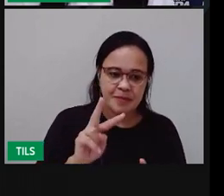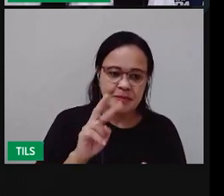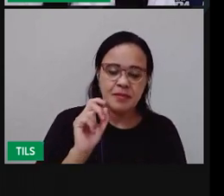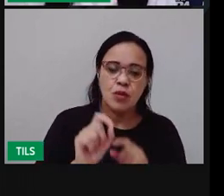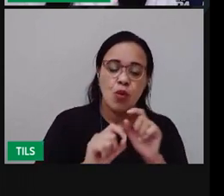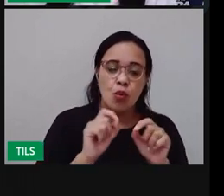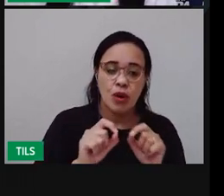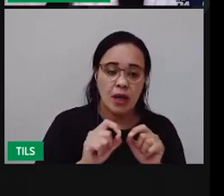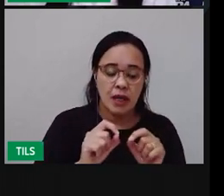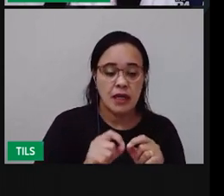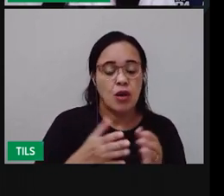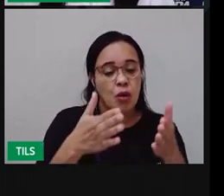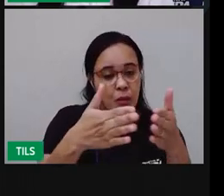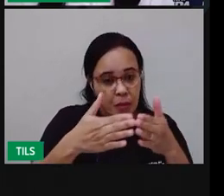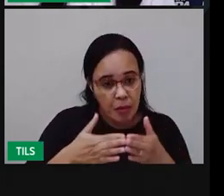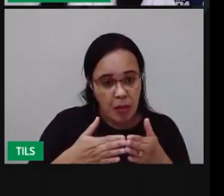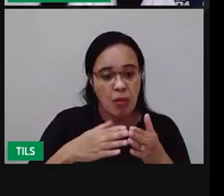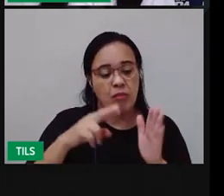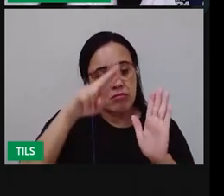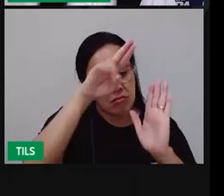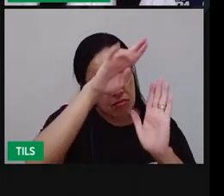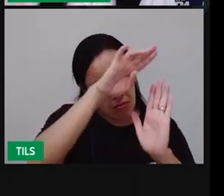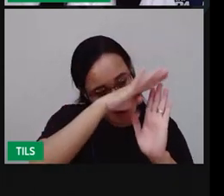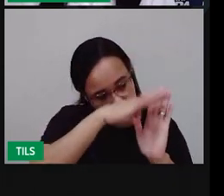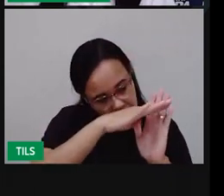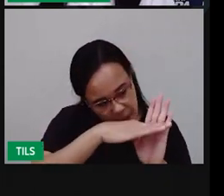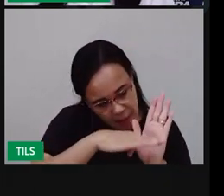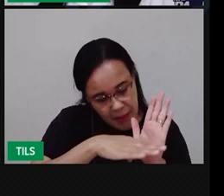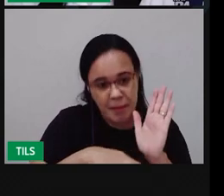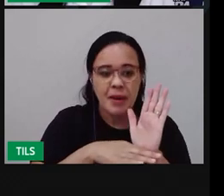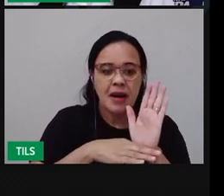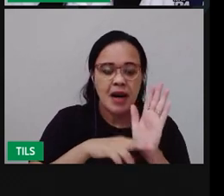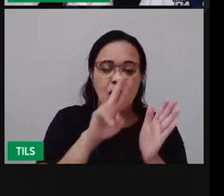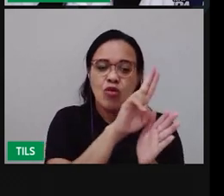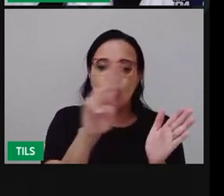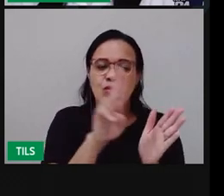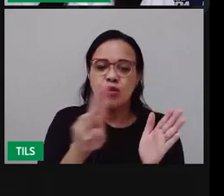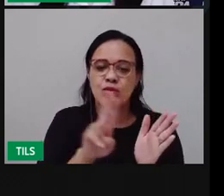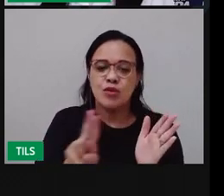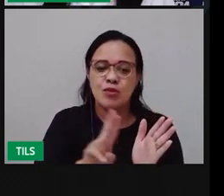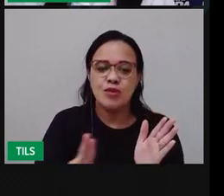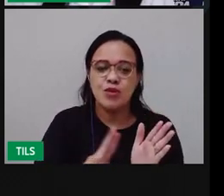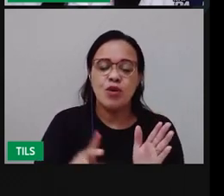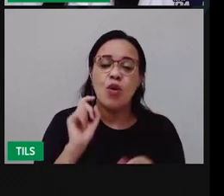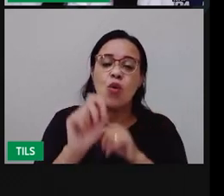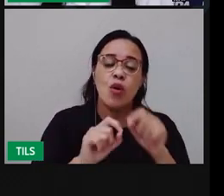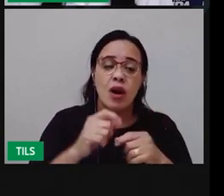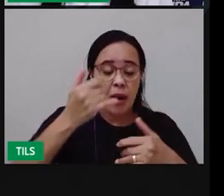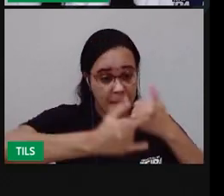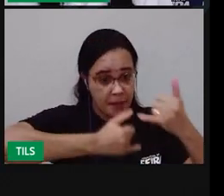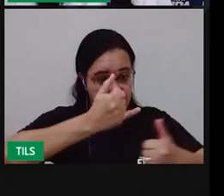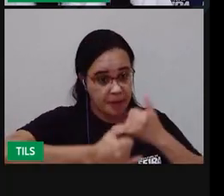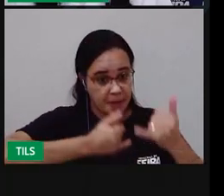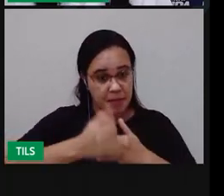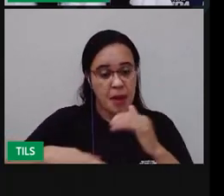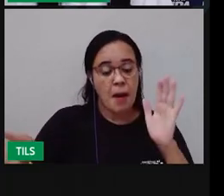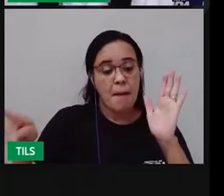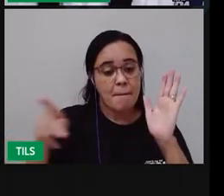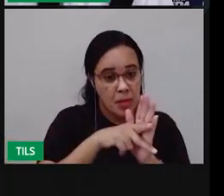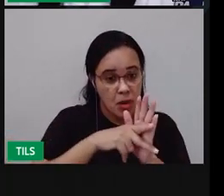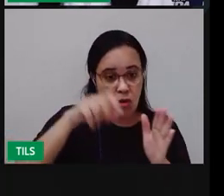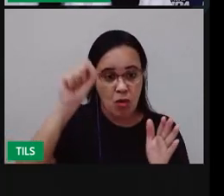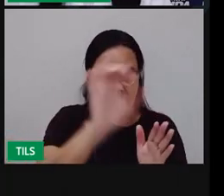lista Com os nomes De brincadeiras Da região nordeste Algumas dessas Que a gente acabou de ver